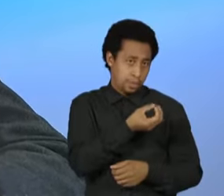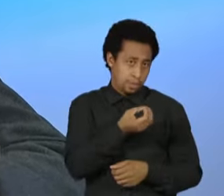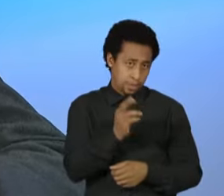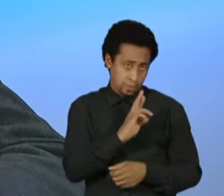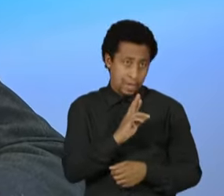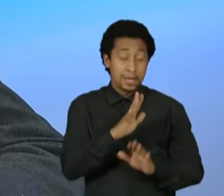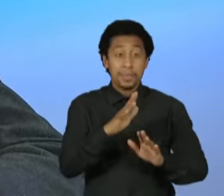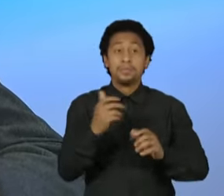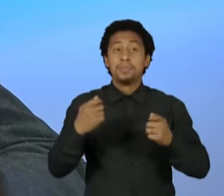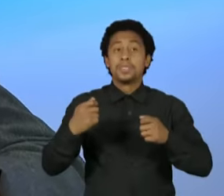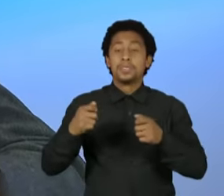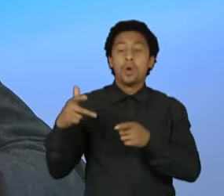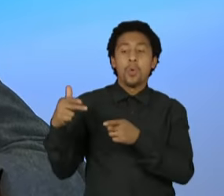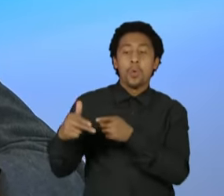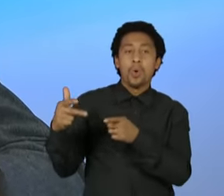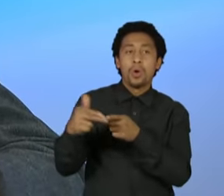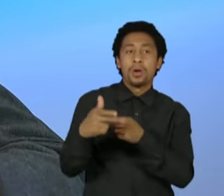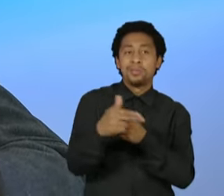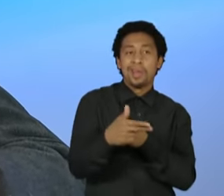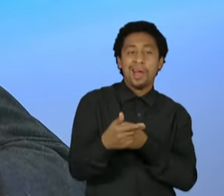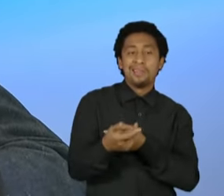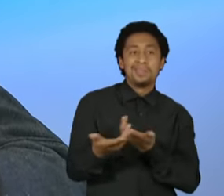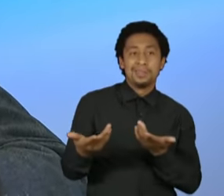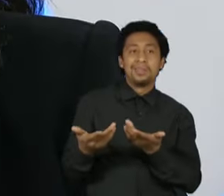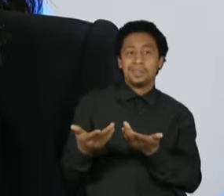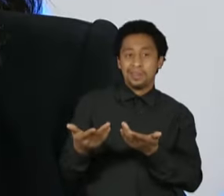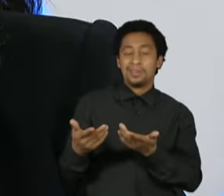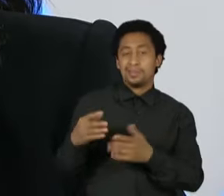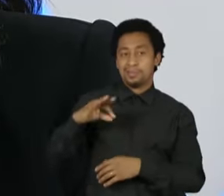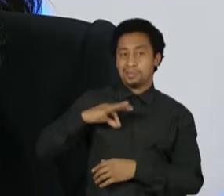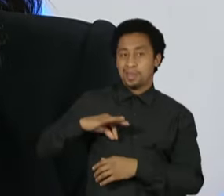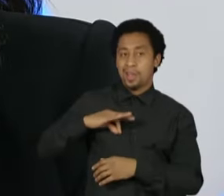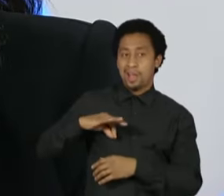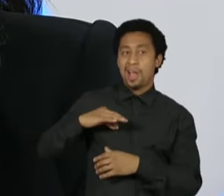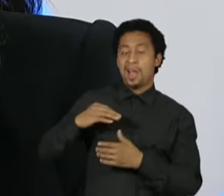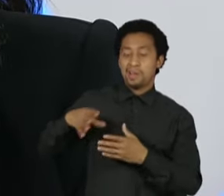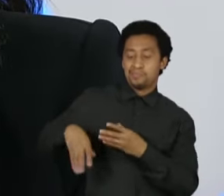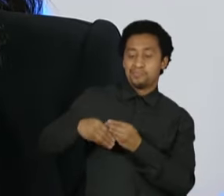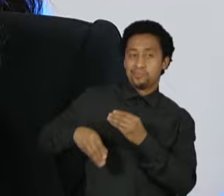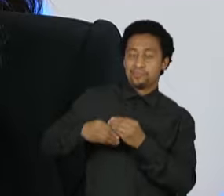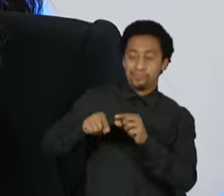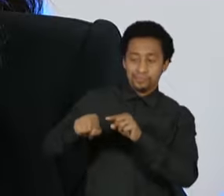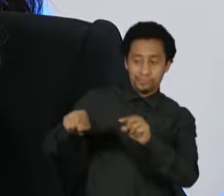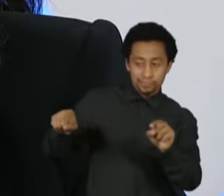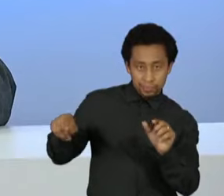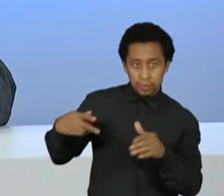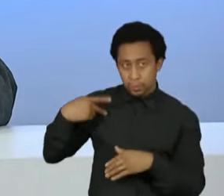que supérfluos seriam esses e como a senhora pretende conciliar essa